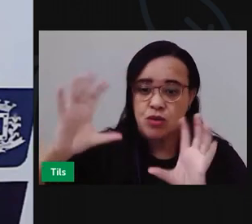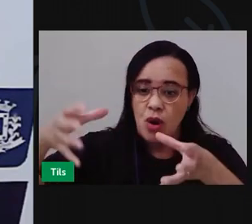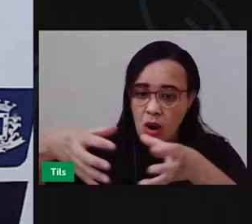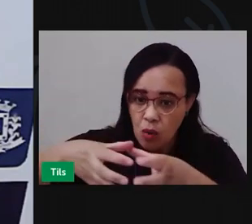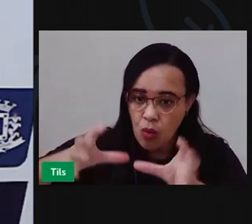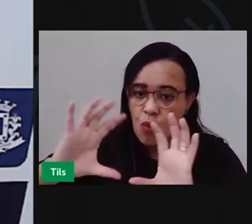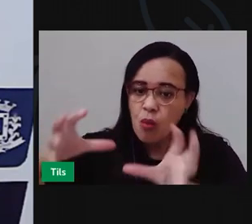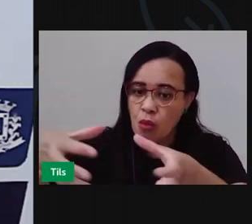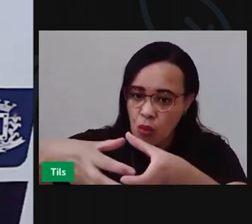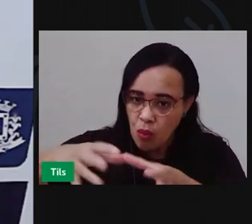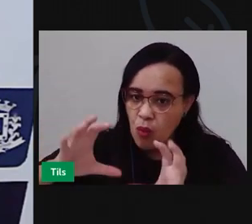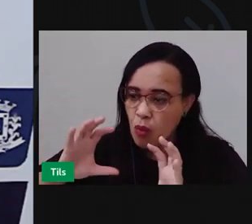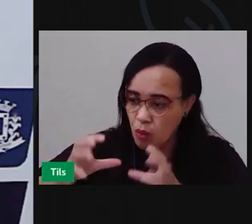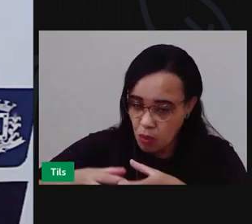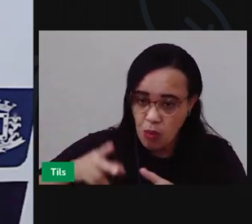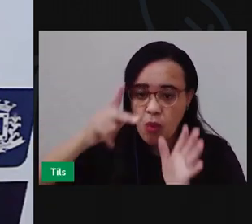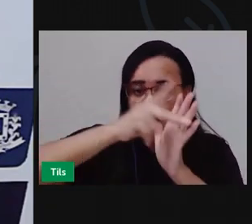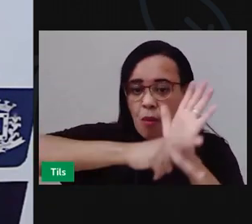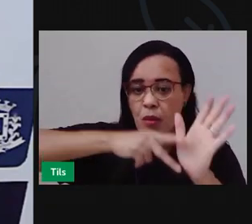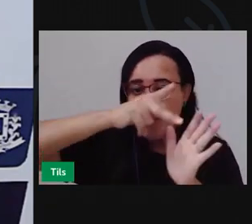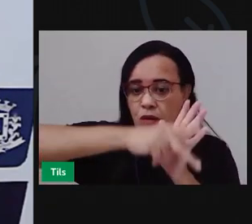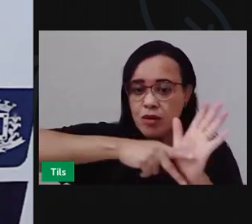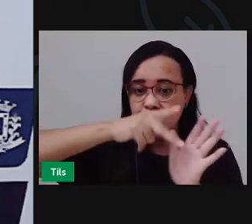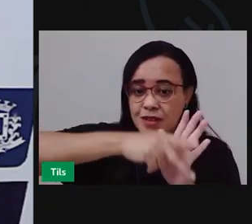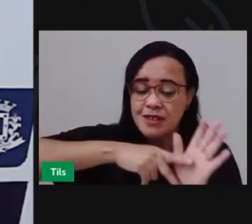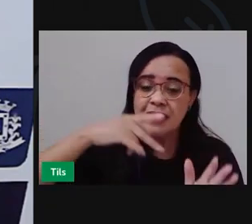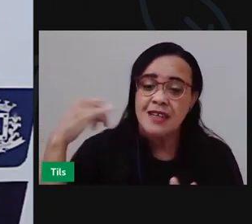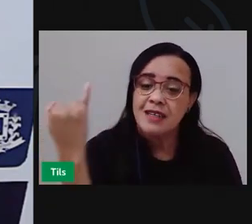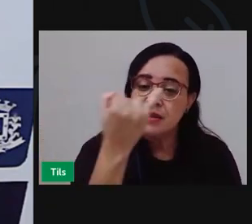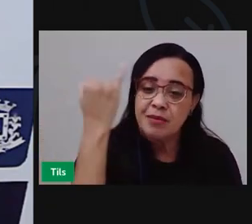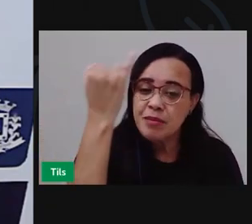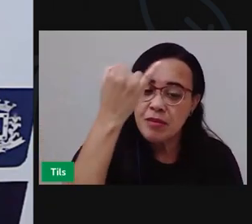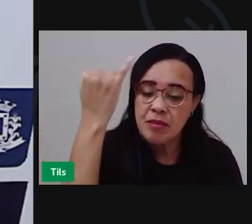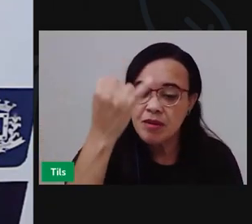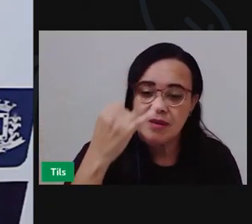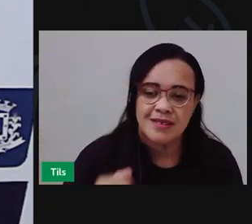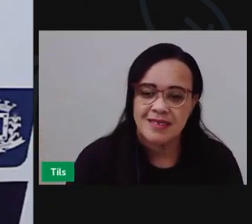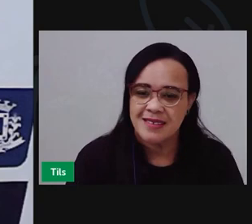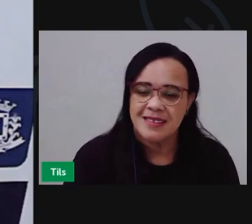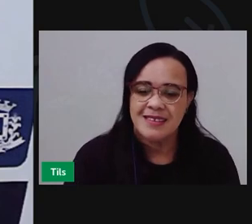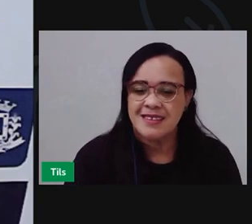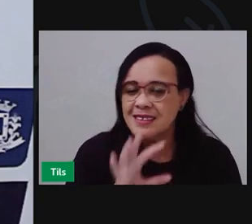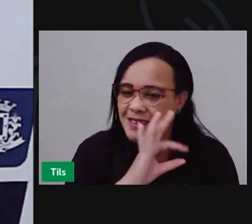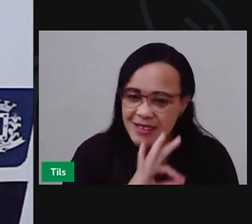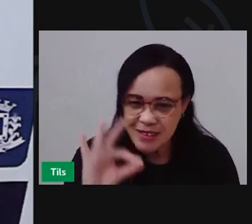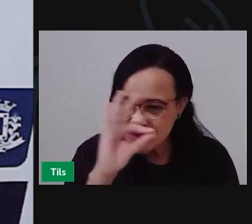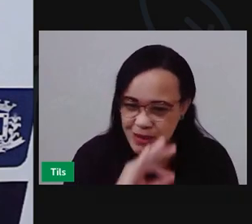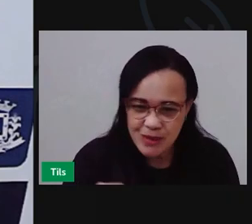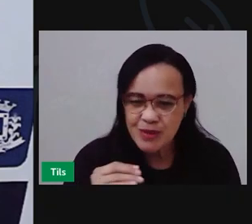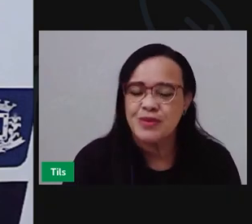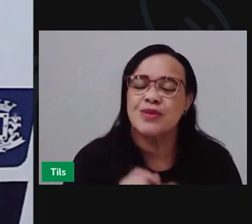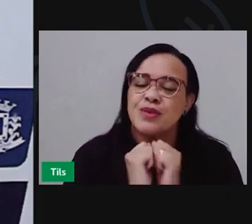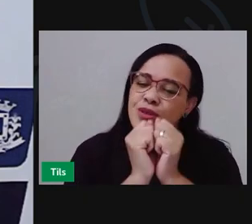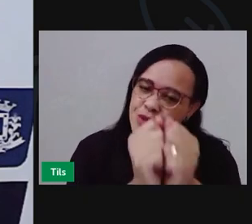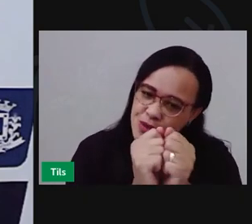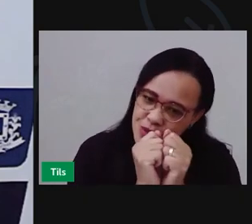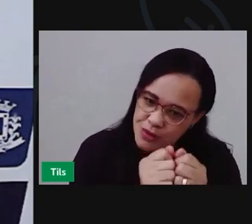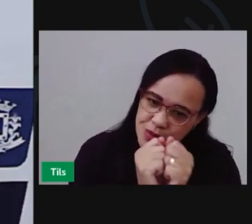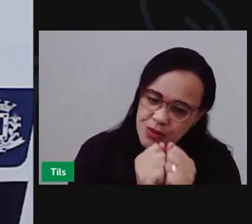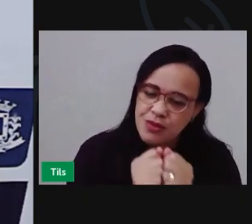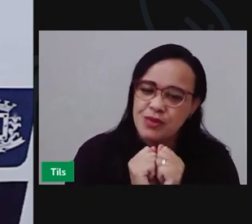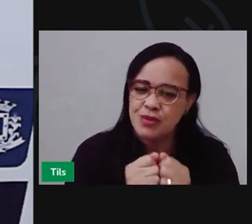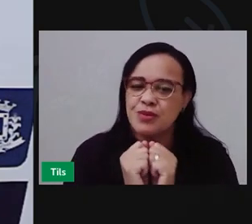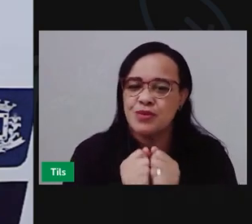bons envolvendo todos os moradores da rua em projetos de coleta seletiva